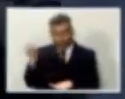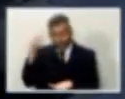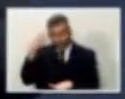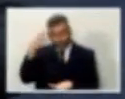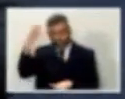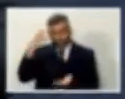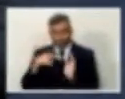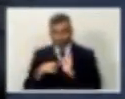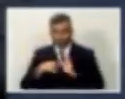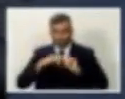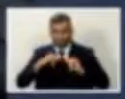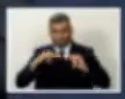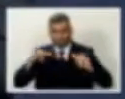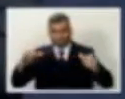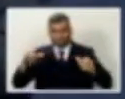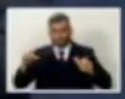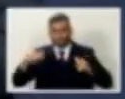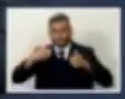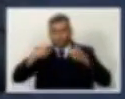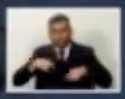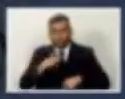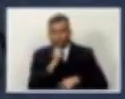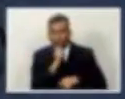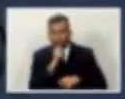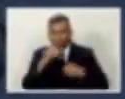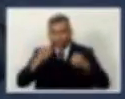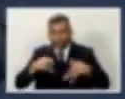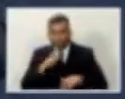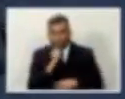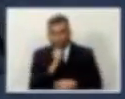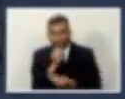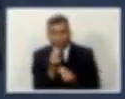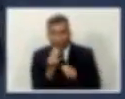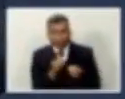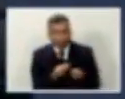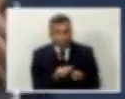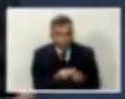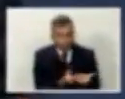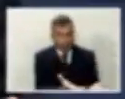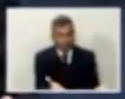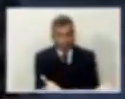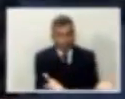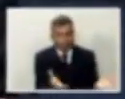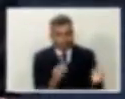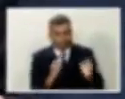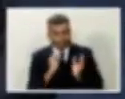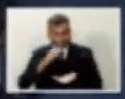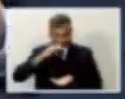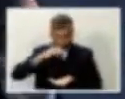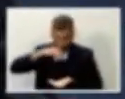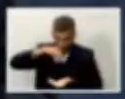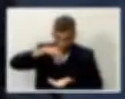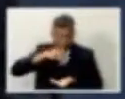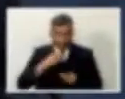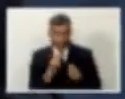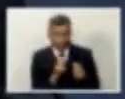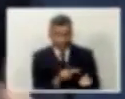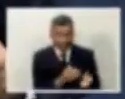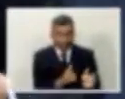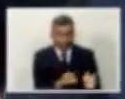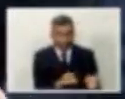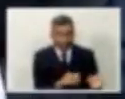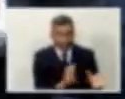ele não dizia como ia ser distribuído, qual o público-alvo, de que maneira isso ia ser estruturado, porque ele não sabia.